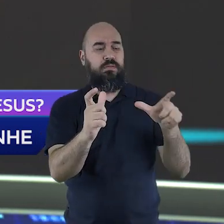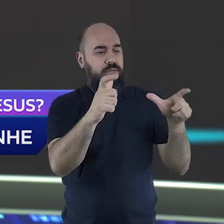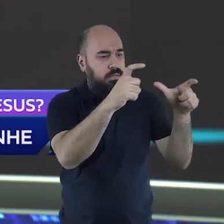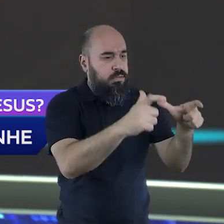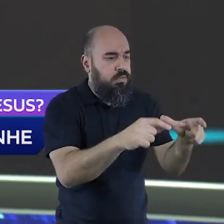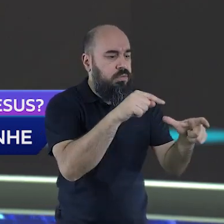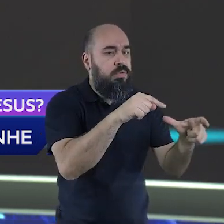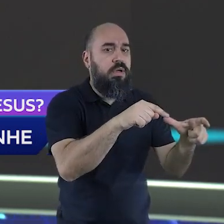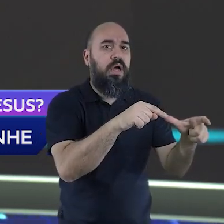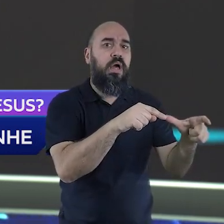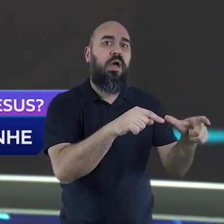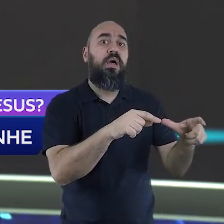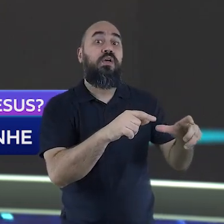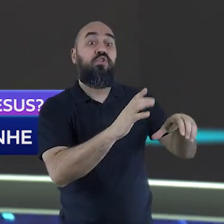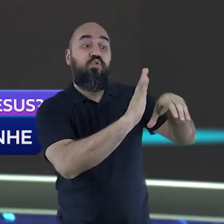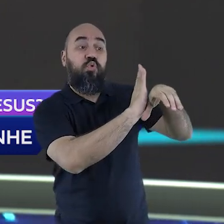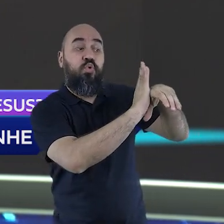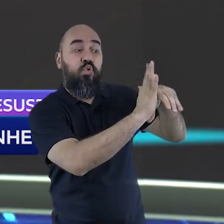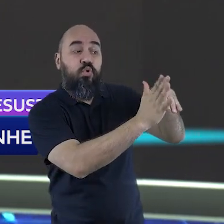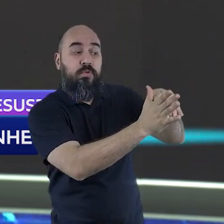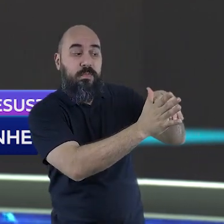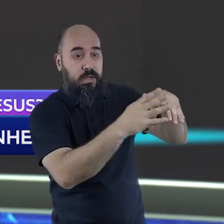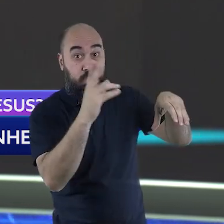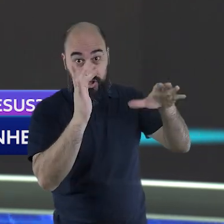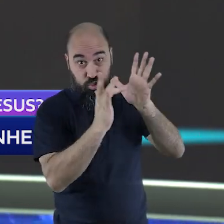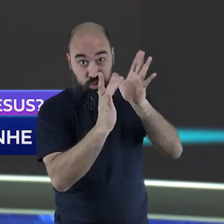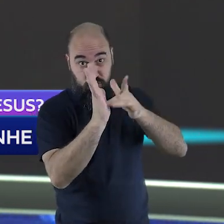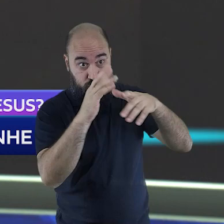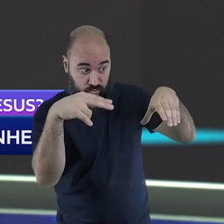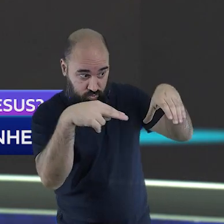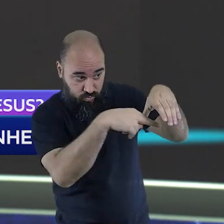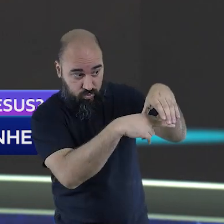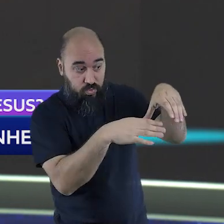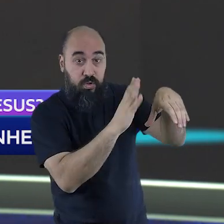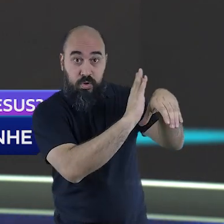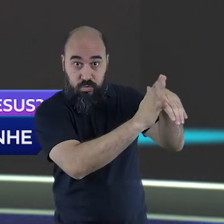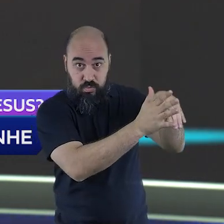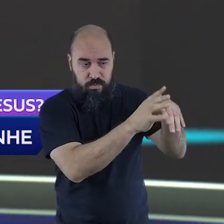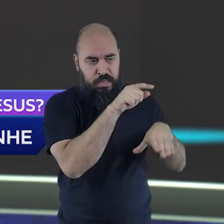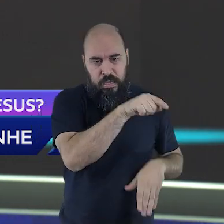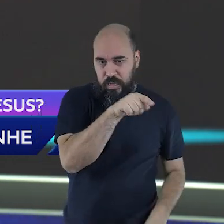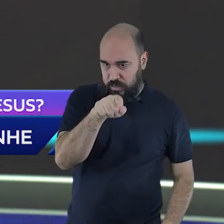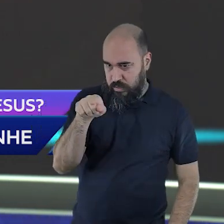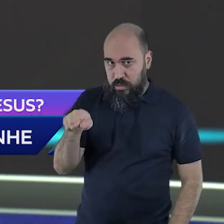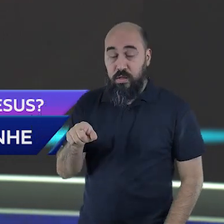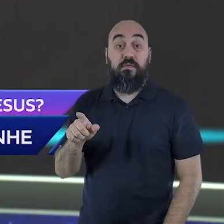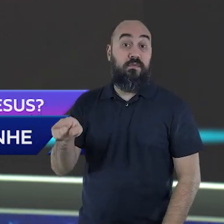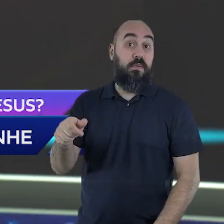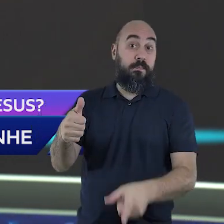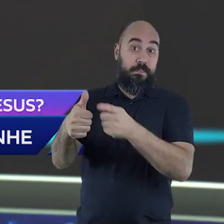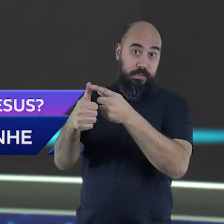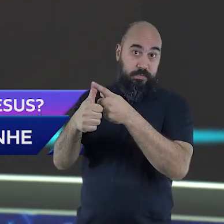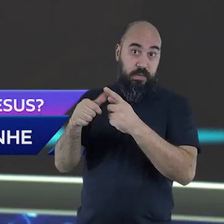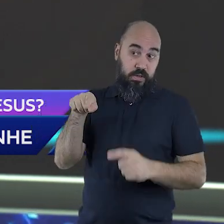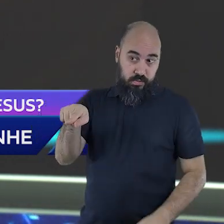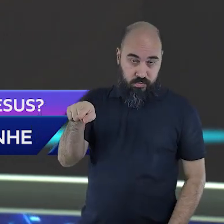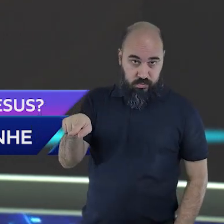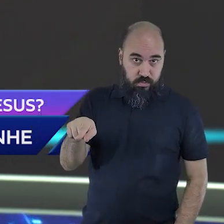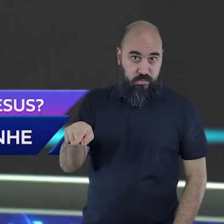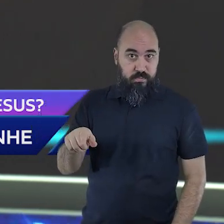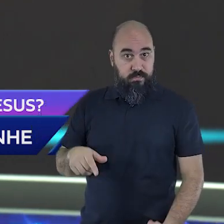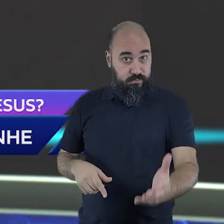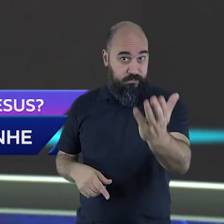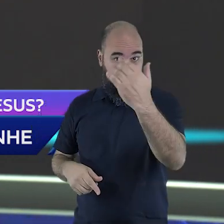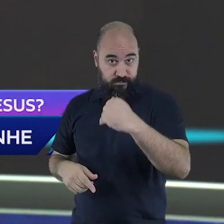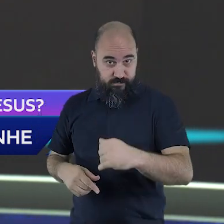três lances da salvação e o que eles têm para nos ensinar. Vamos ao primeiro lugar? Prepare-se,